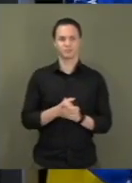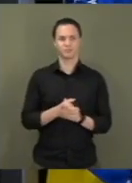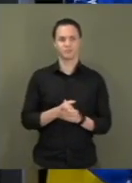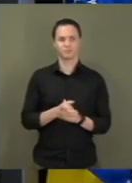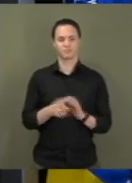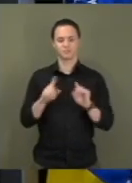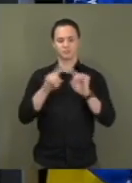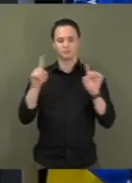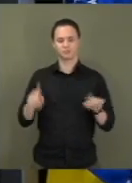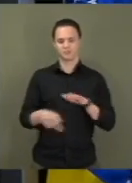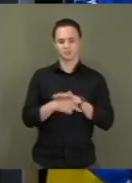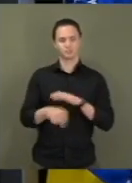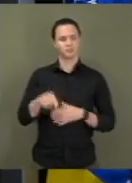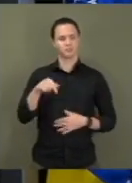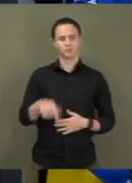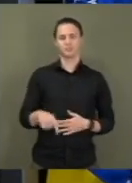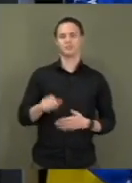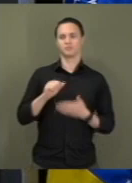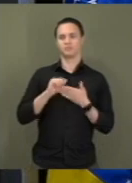dessa casa, assessores,